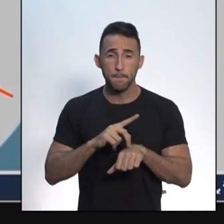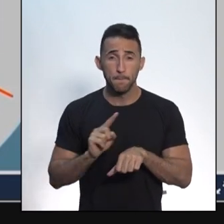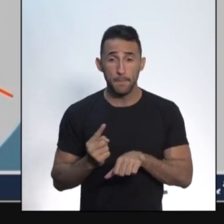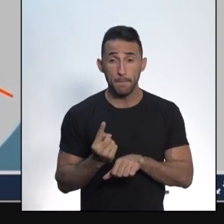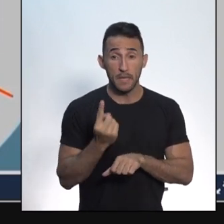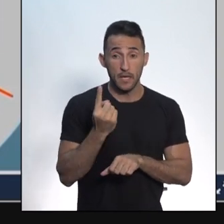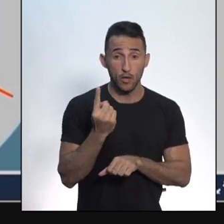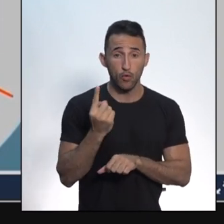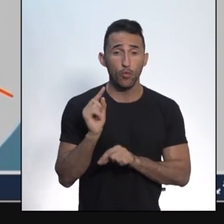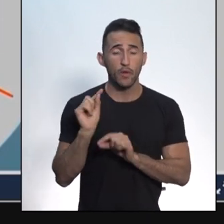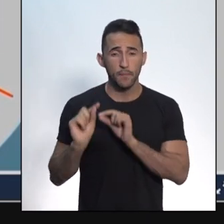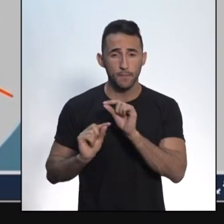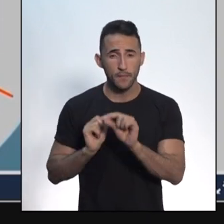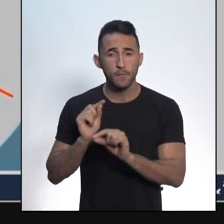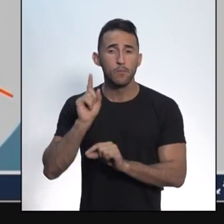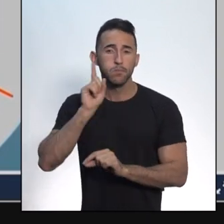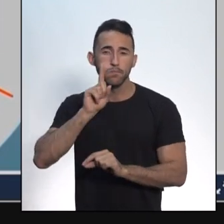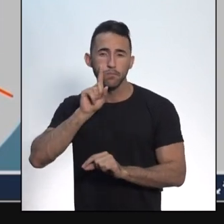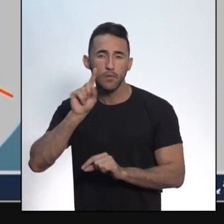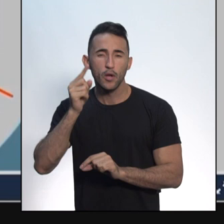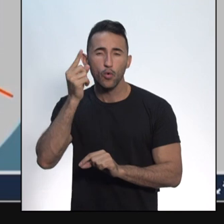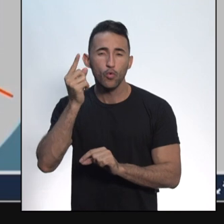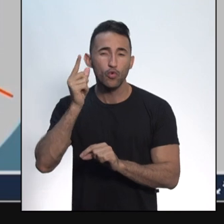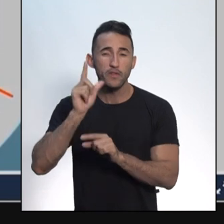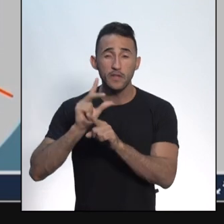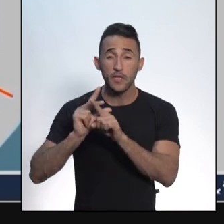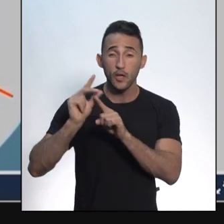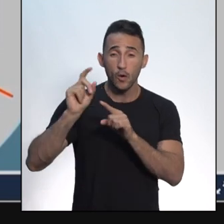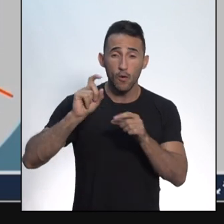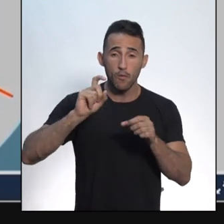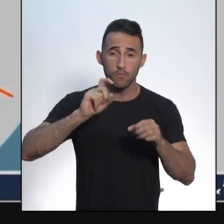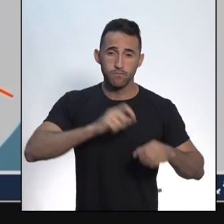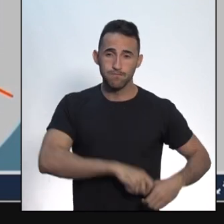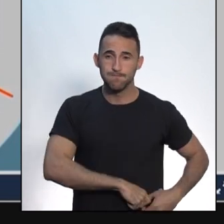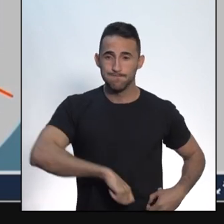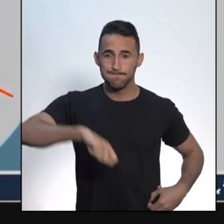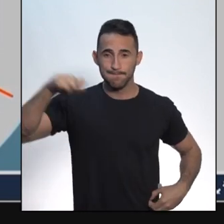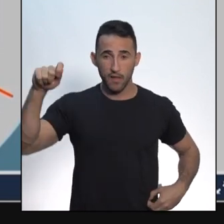colônia das Américas a conquistar a sua independência.